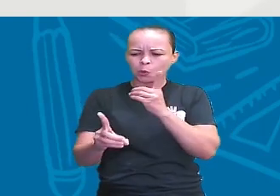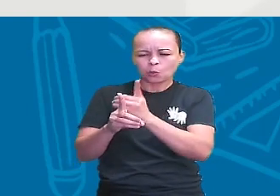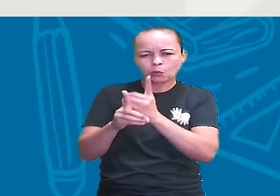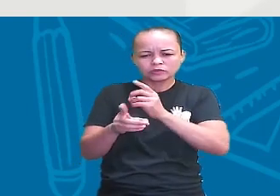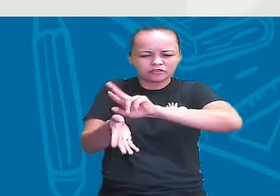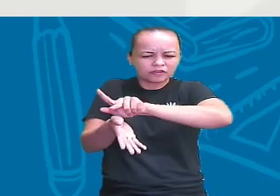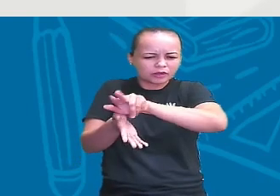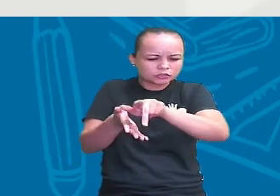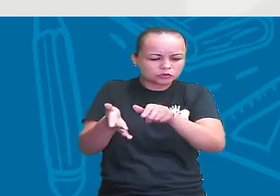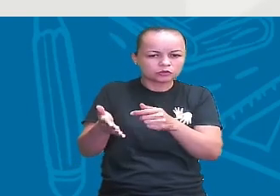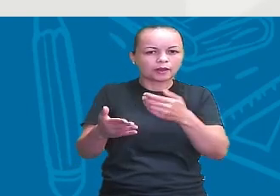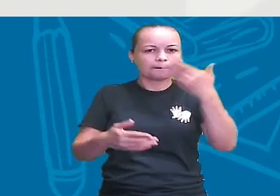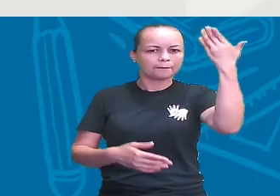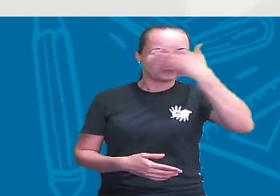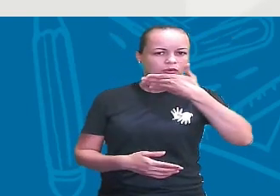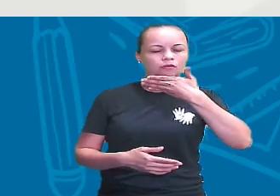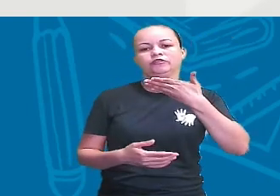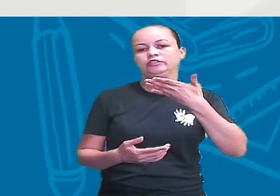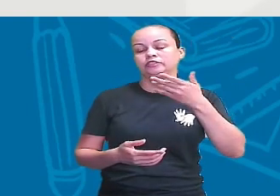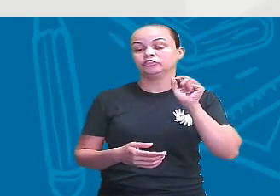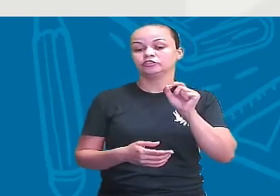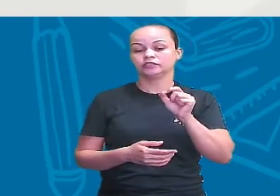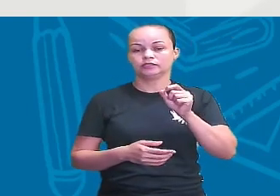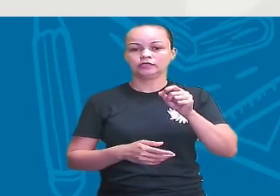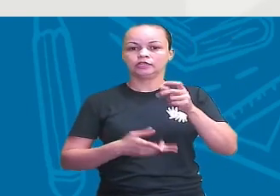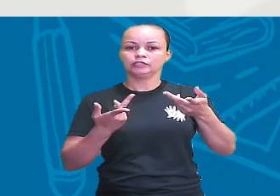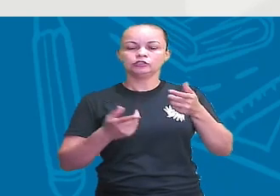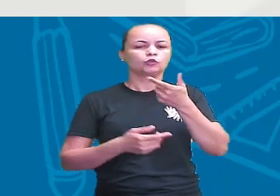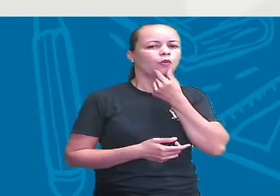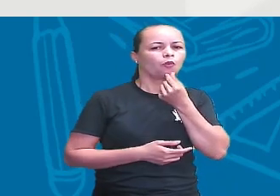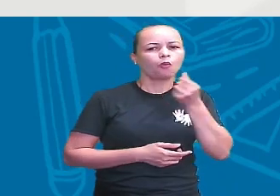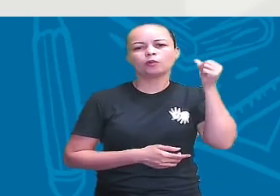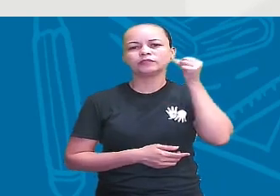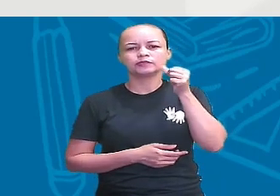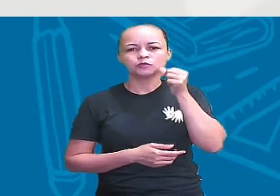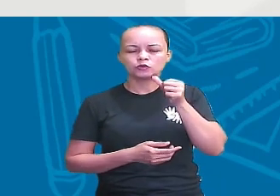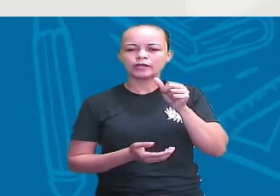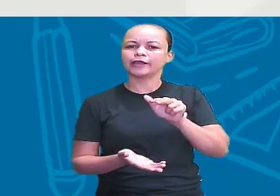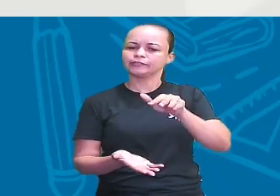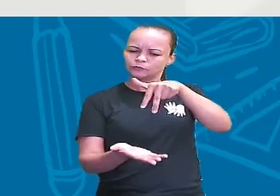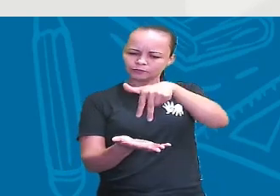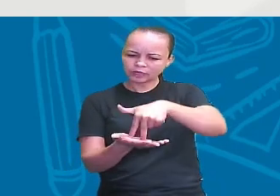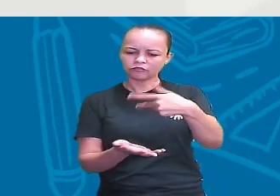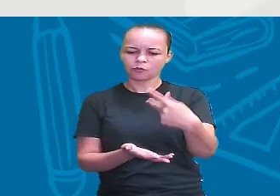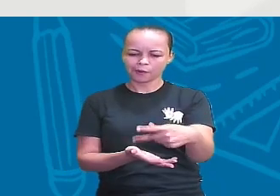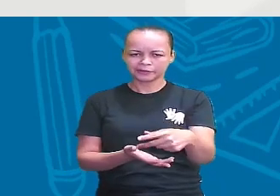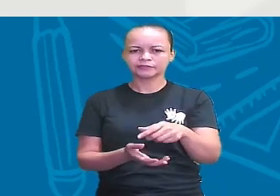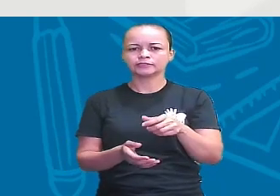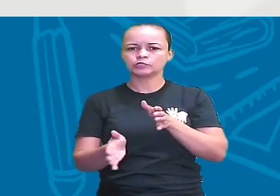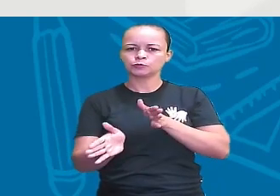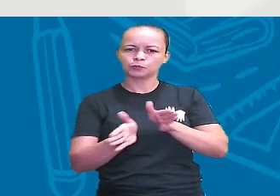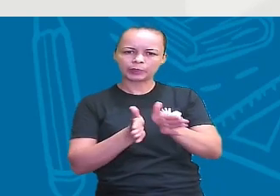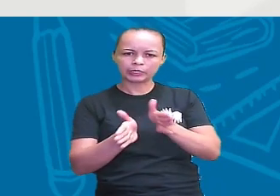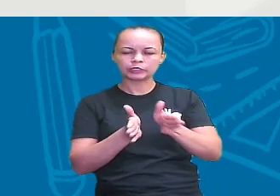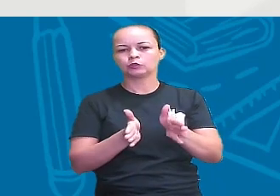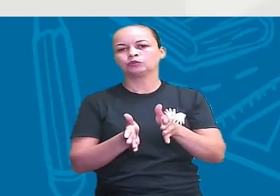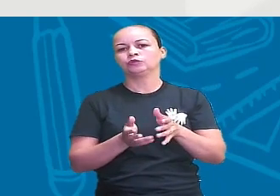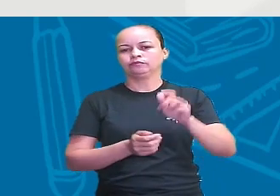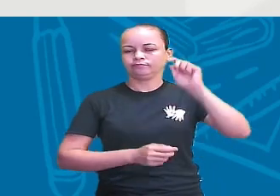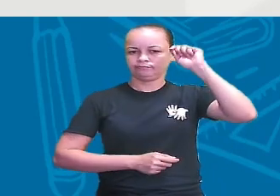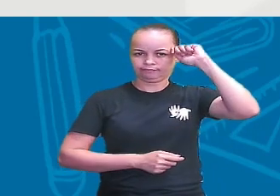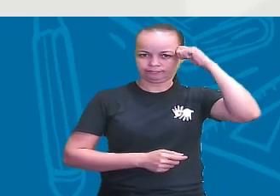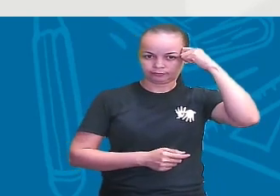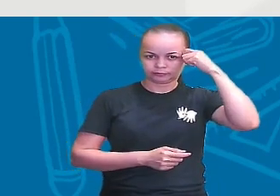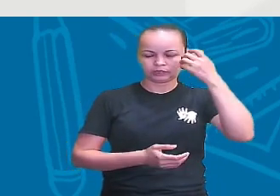desses, várias provas de que esses homens e que essas mulheres estavam aí nesse período, né? Da África, né?